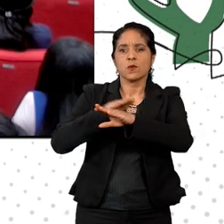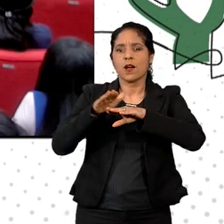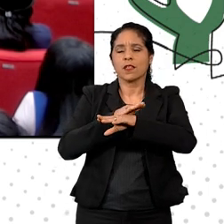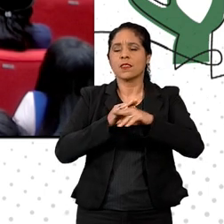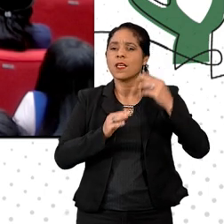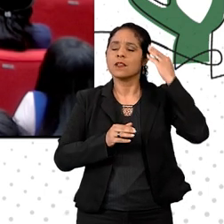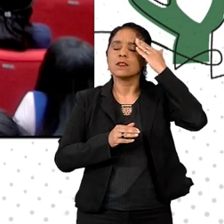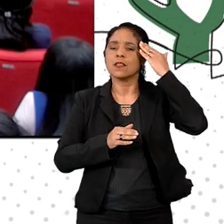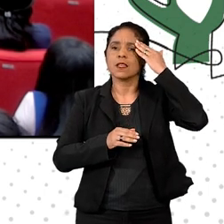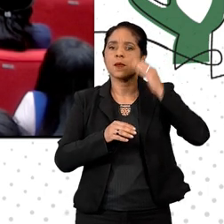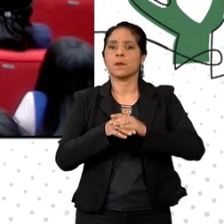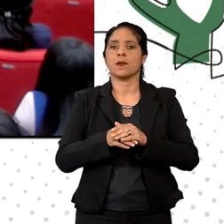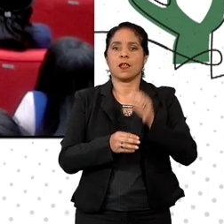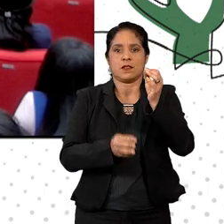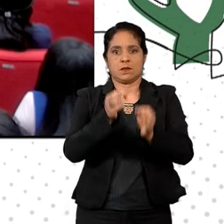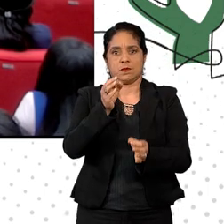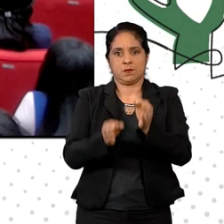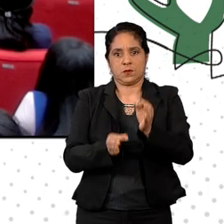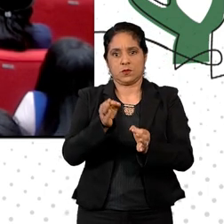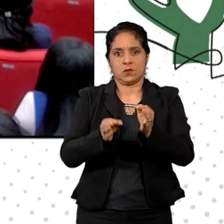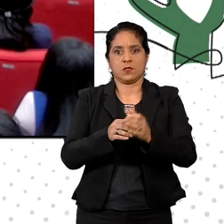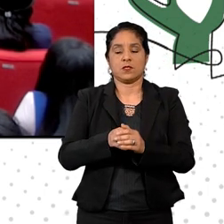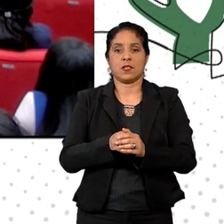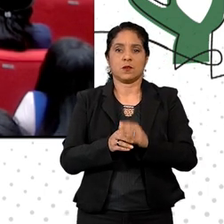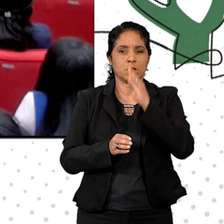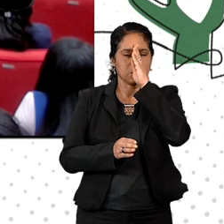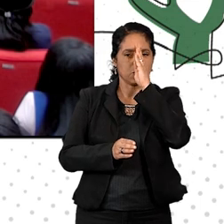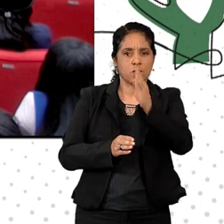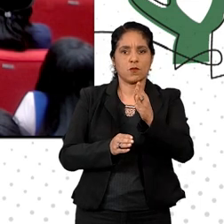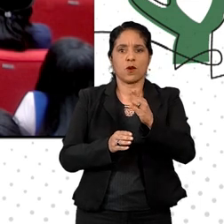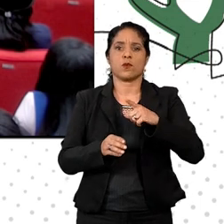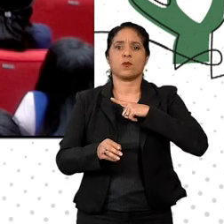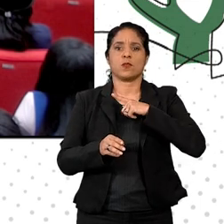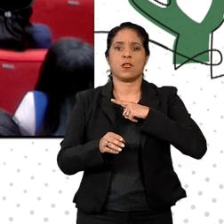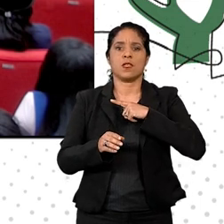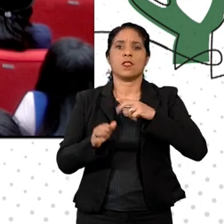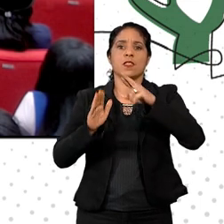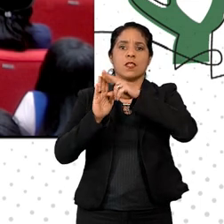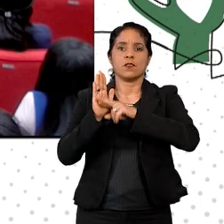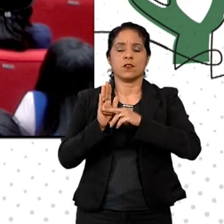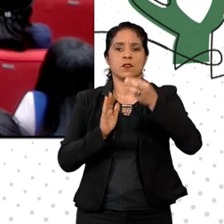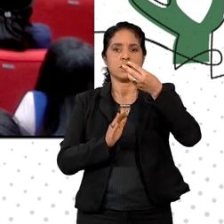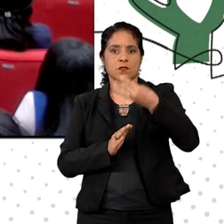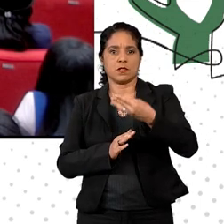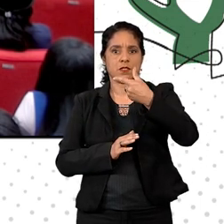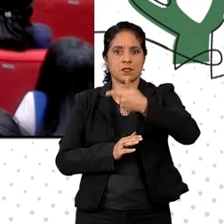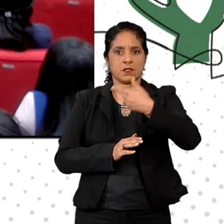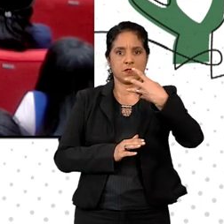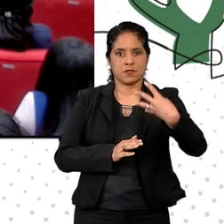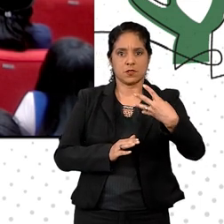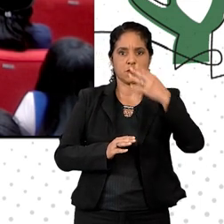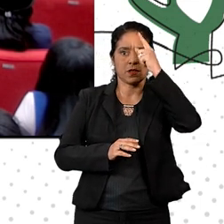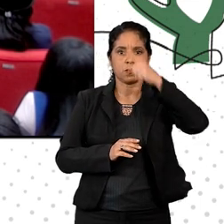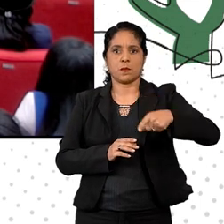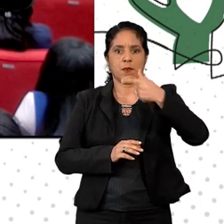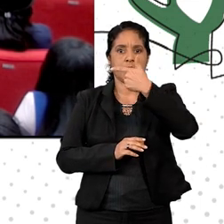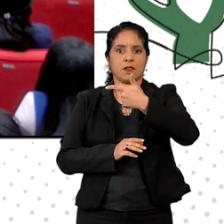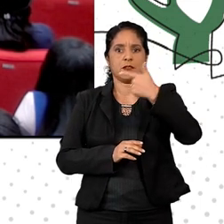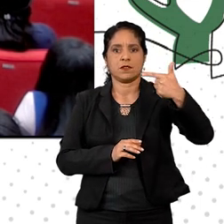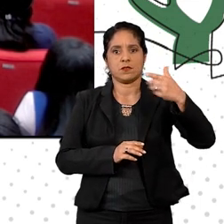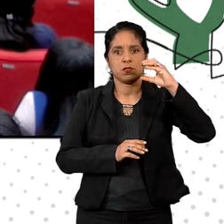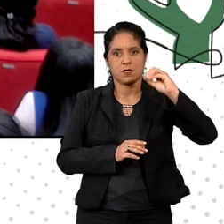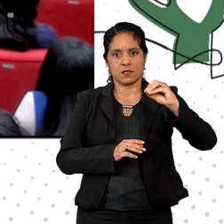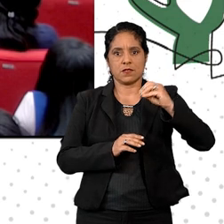cultura do Poder Judiciário, objetivo delineado na Resolução nº 324-220